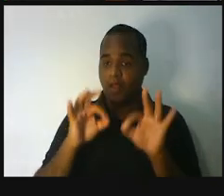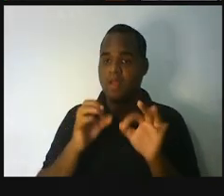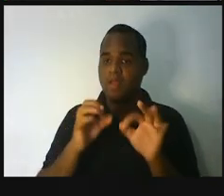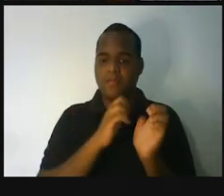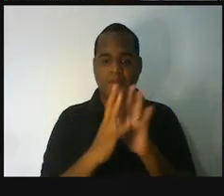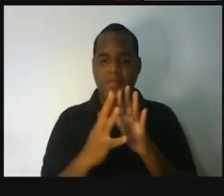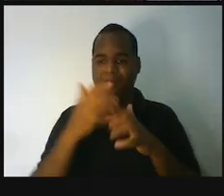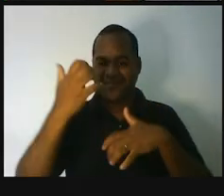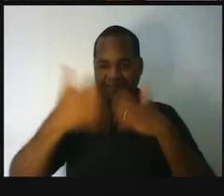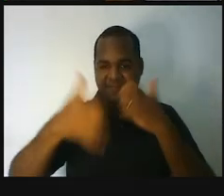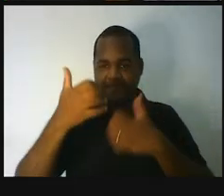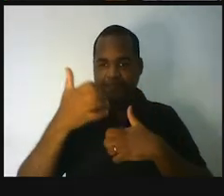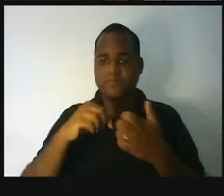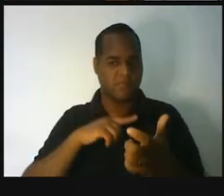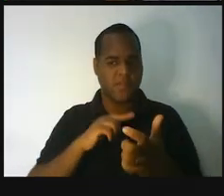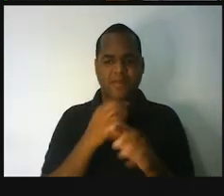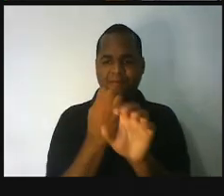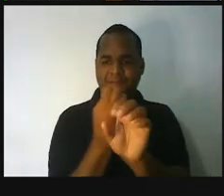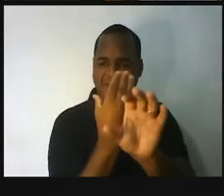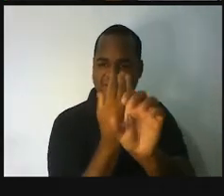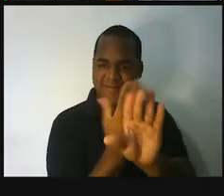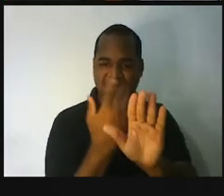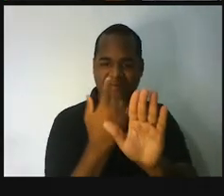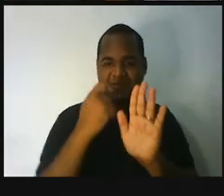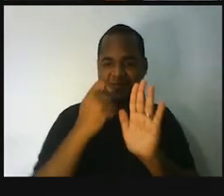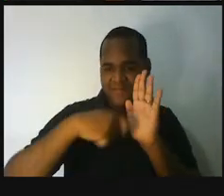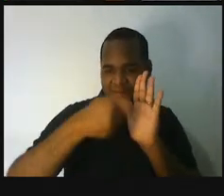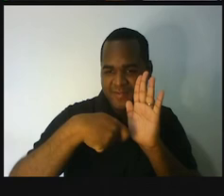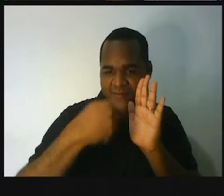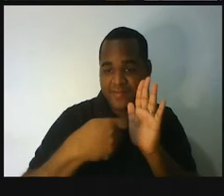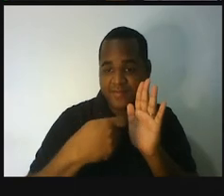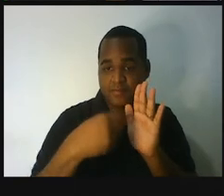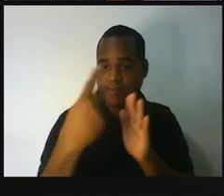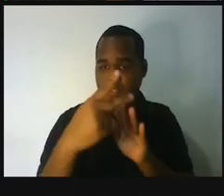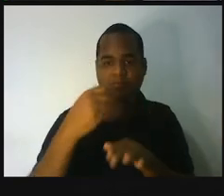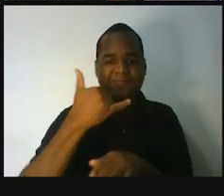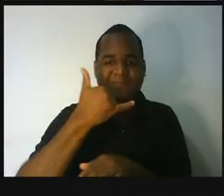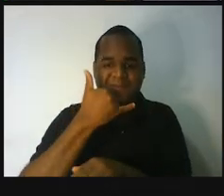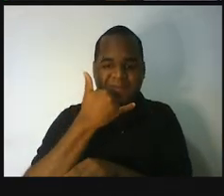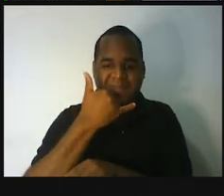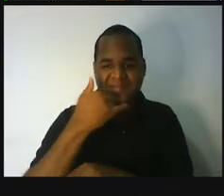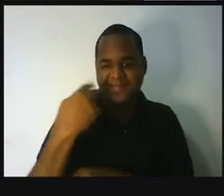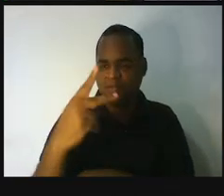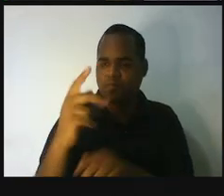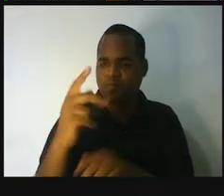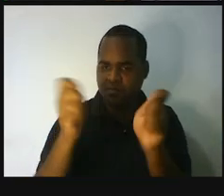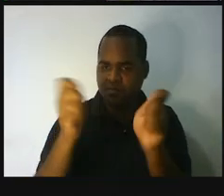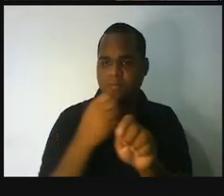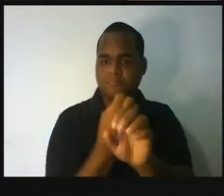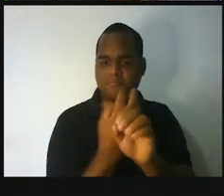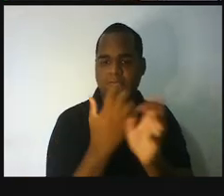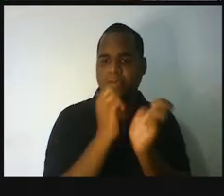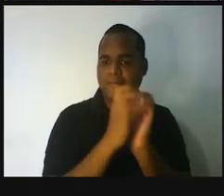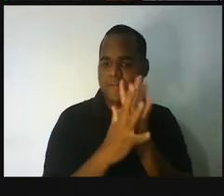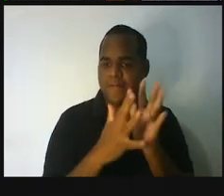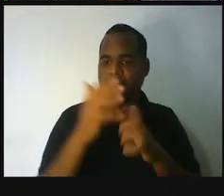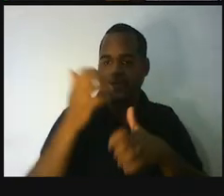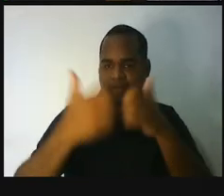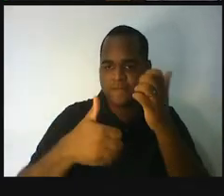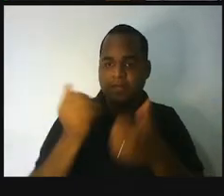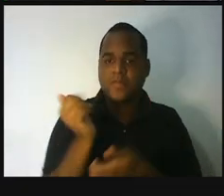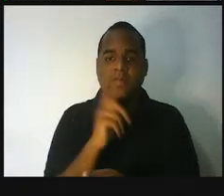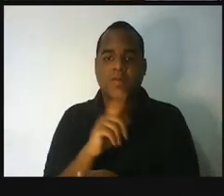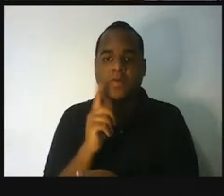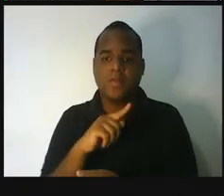celulares já vêm com esse aplicativo. Mas, se não vier, você pode baixar um, qualquer um que ocupe pouca